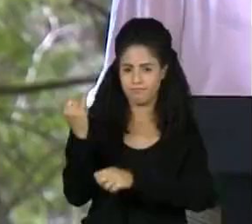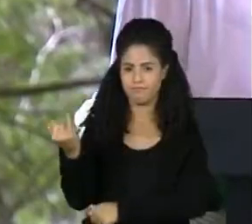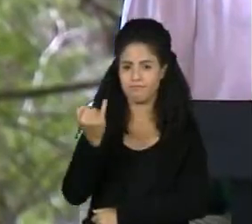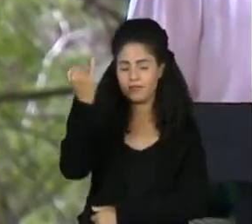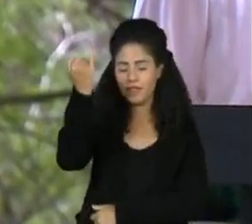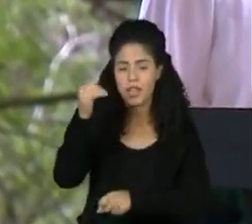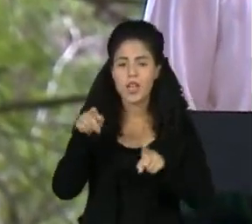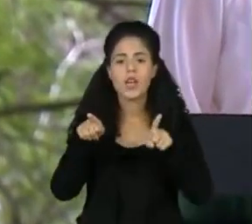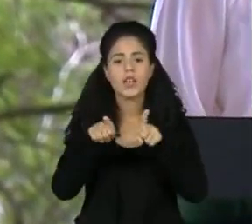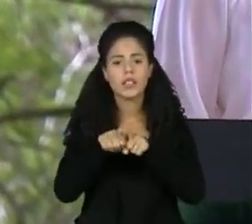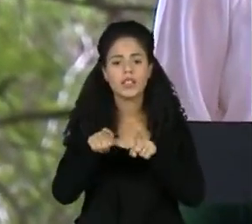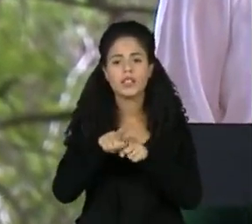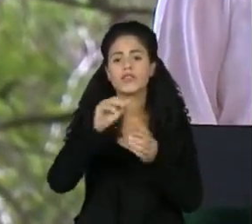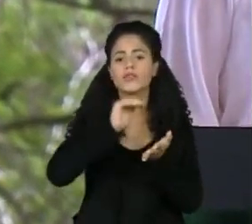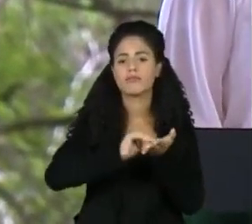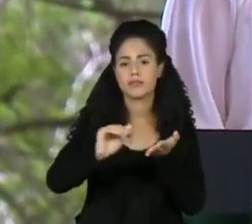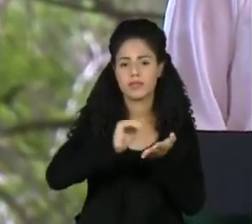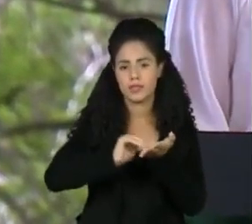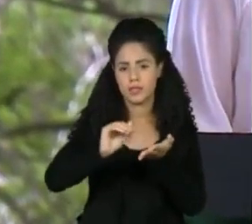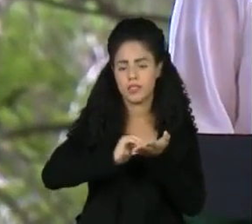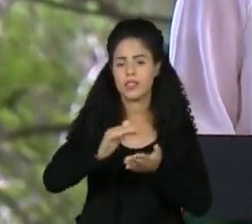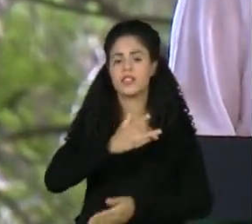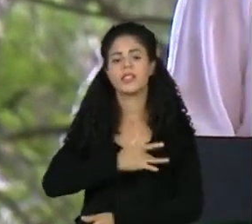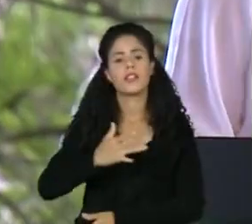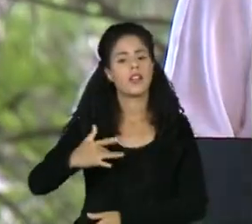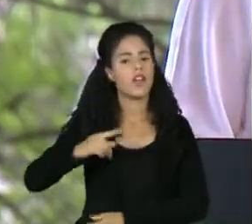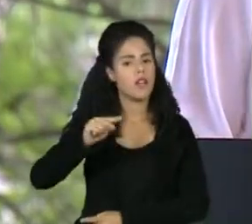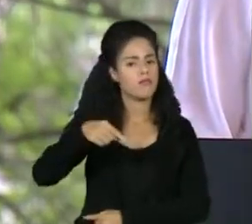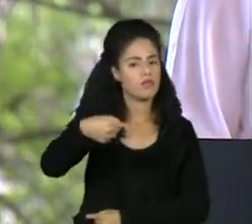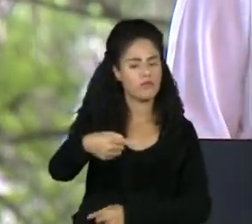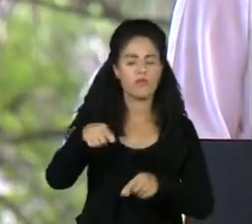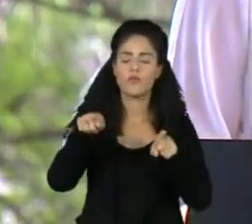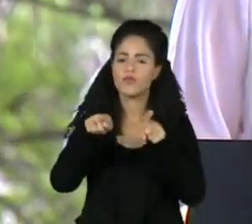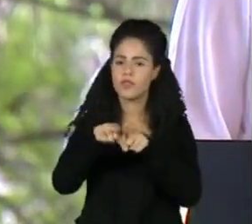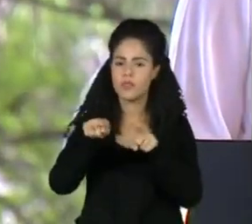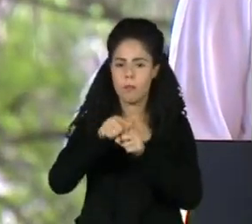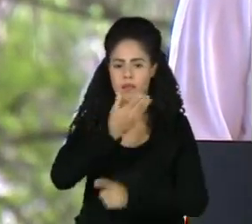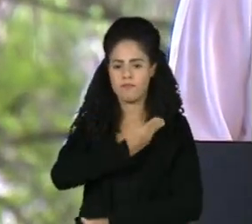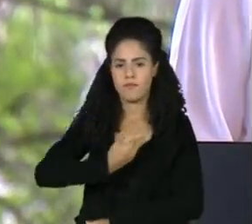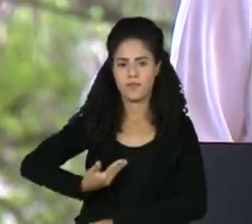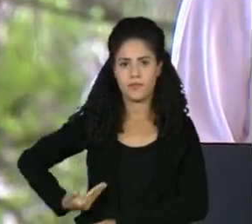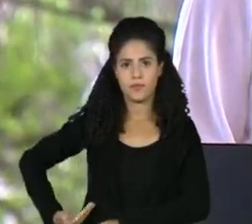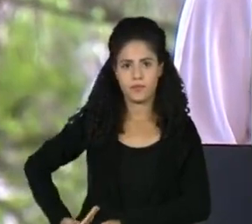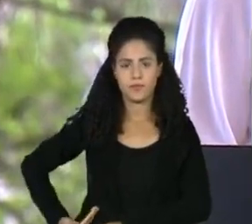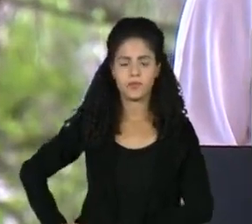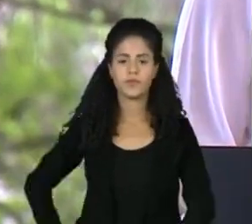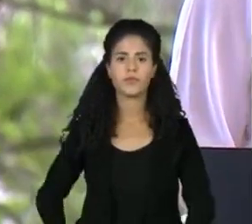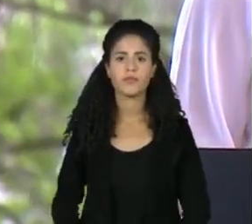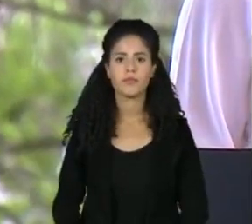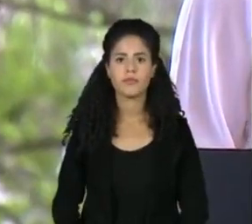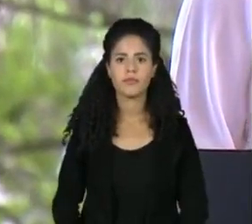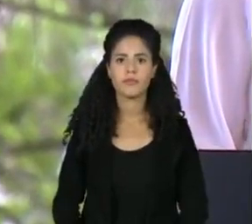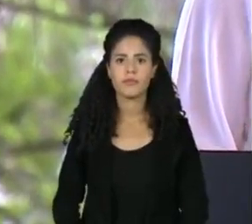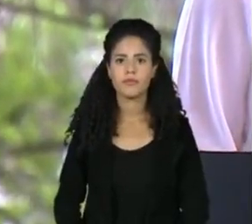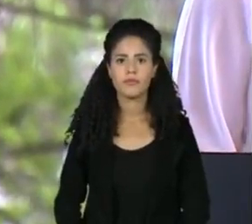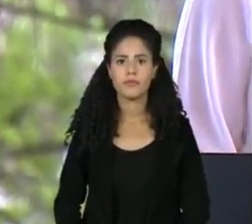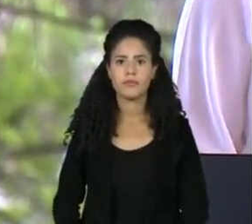Devem falar ainda o secretário da Saúde e os outros membros do governo. Primeira vez em